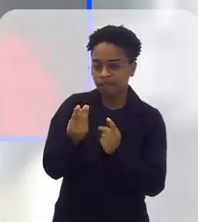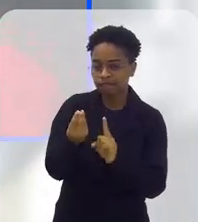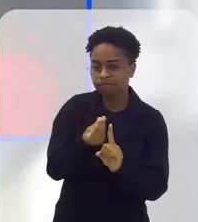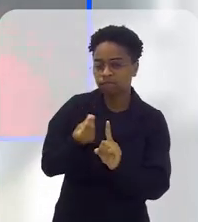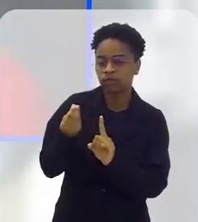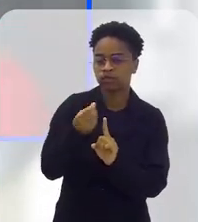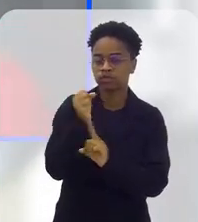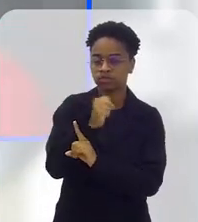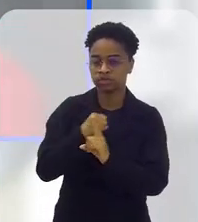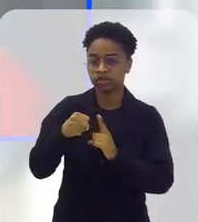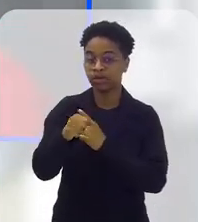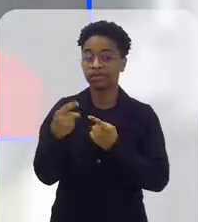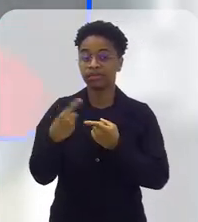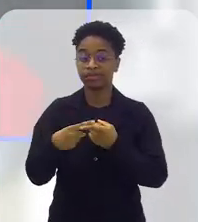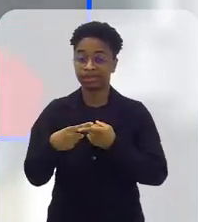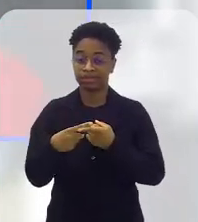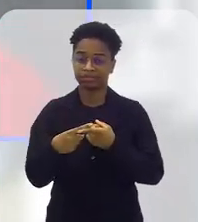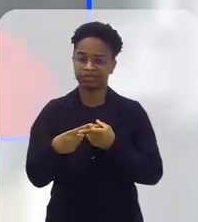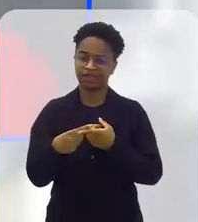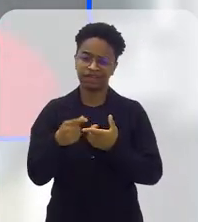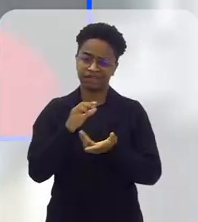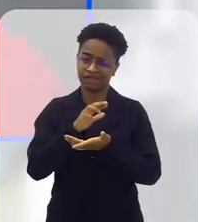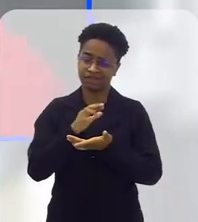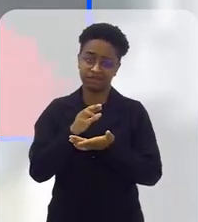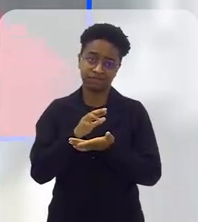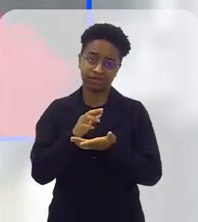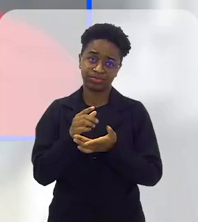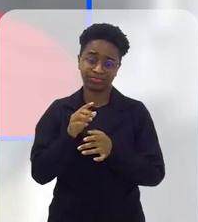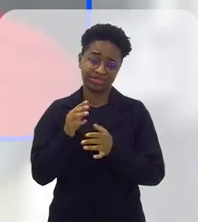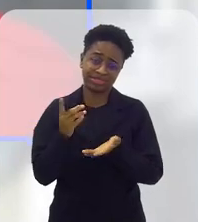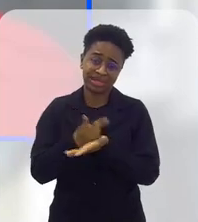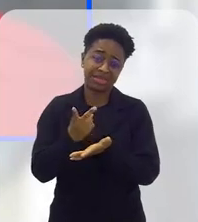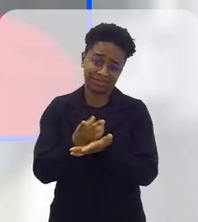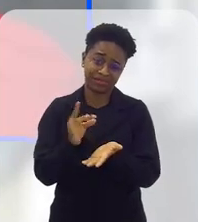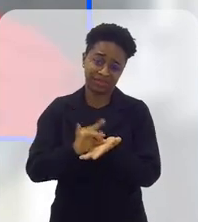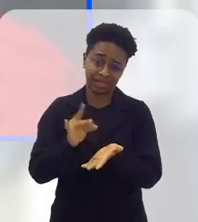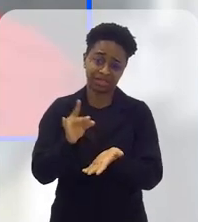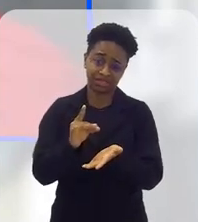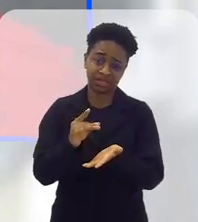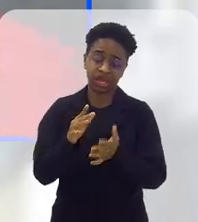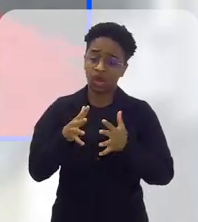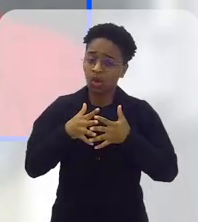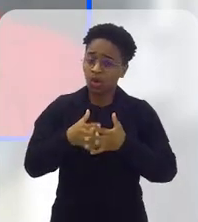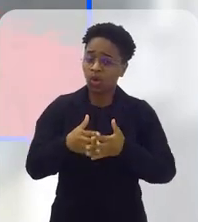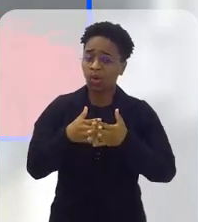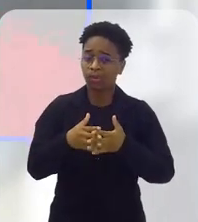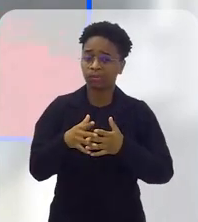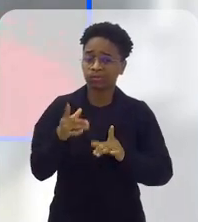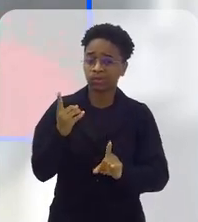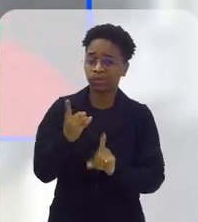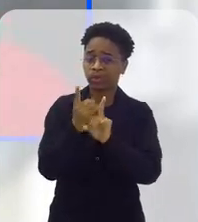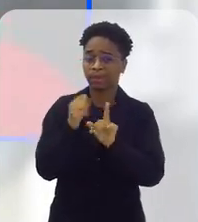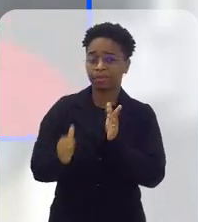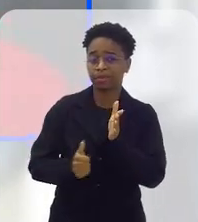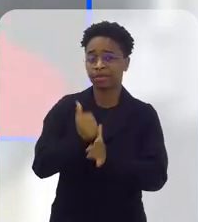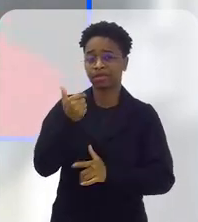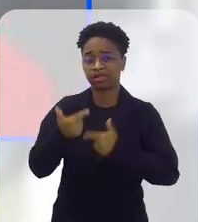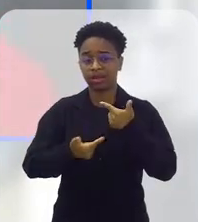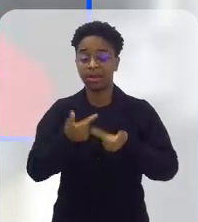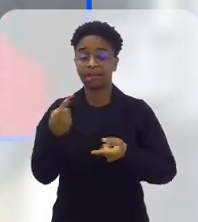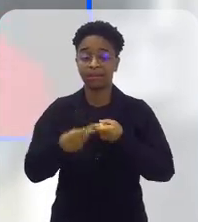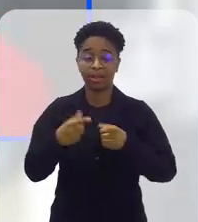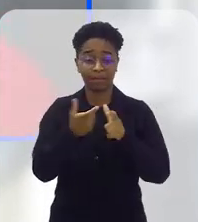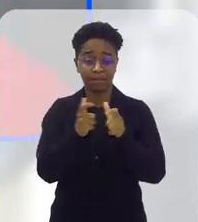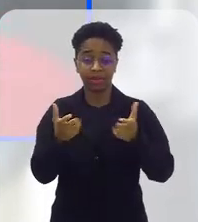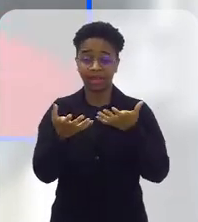onde, por muitas vezes, quando todas as vezes, na realidade, é muito complicado você conseguir o seu primeiro emprego. Muitos